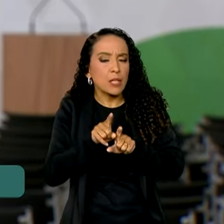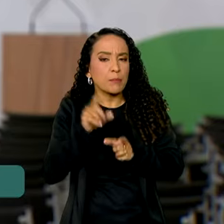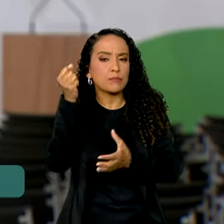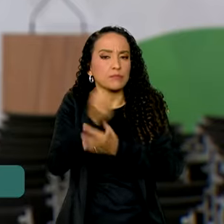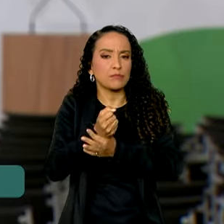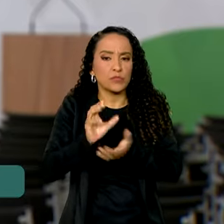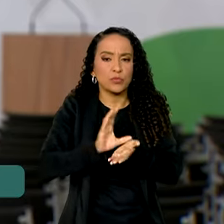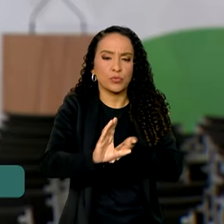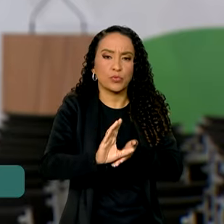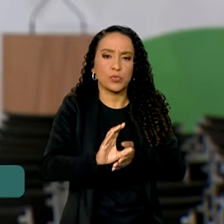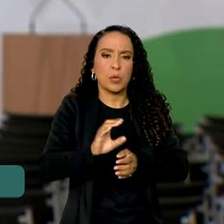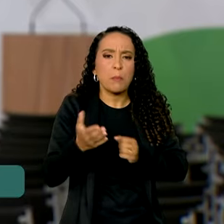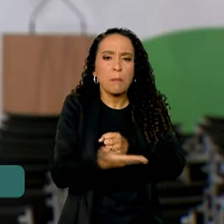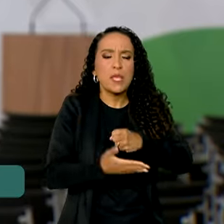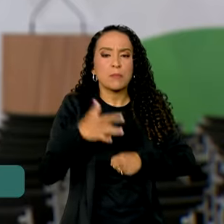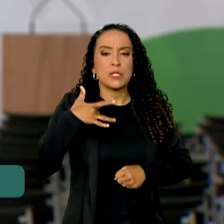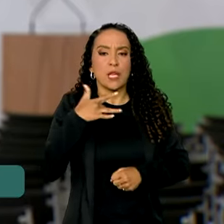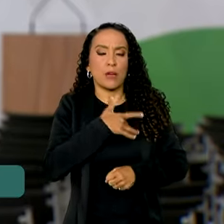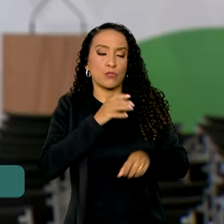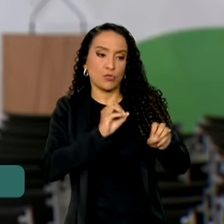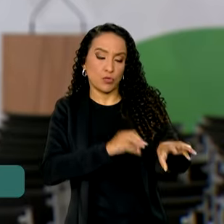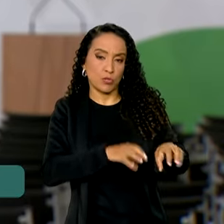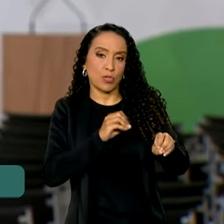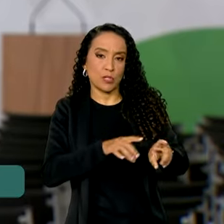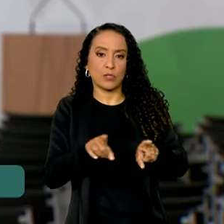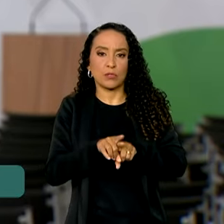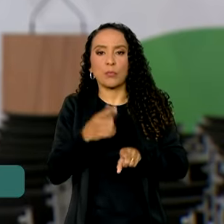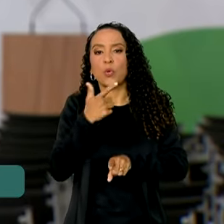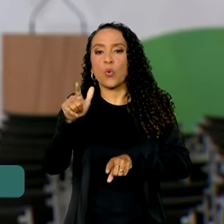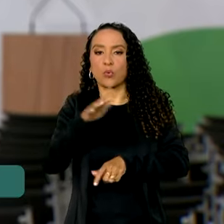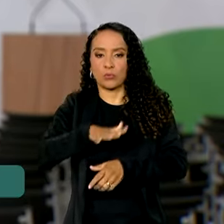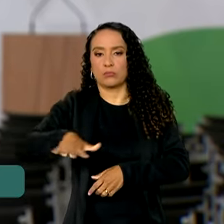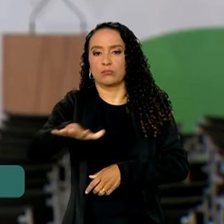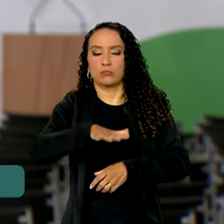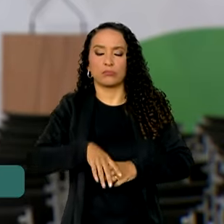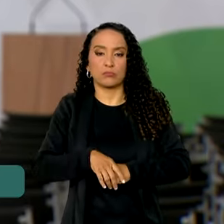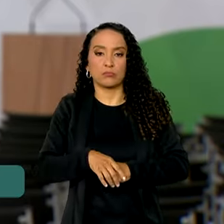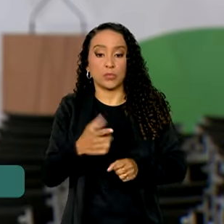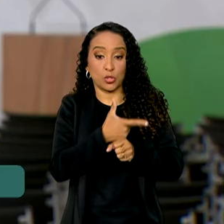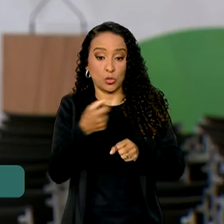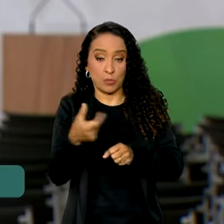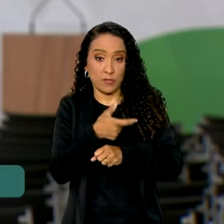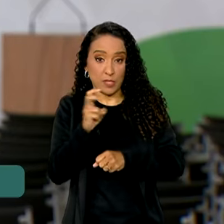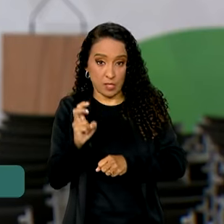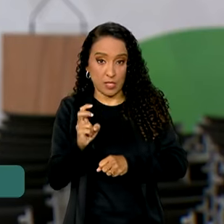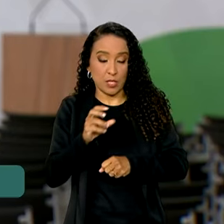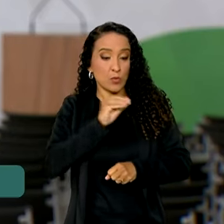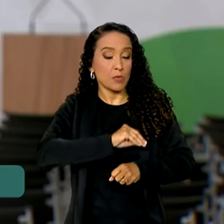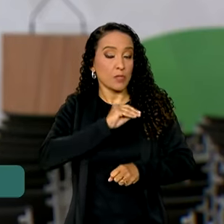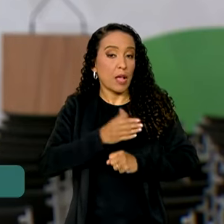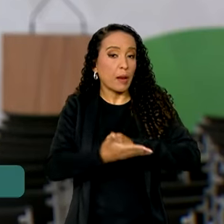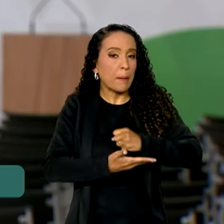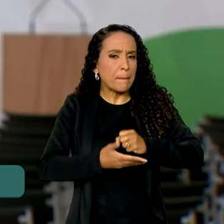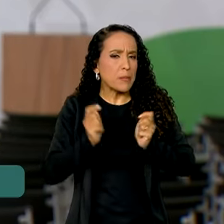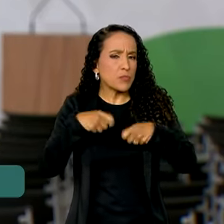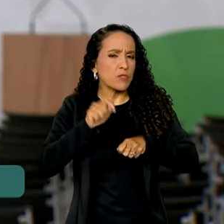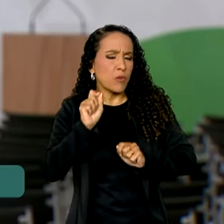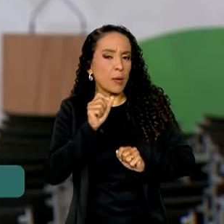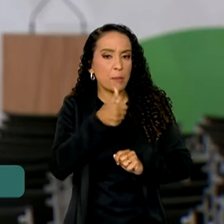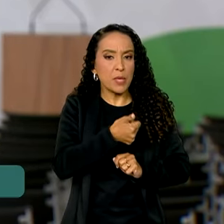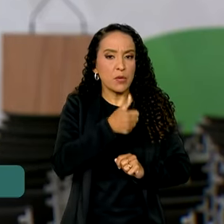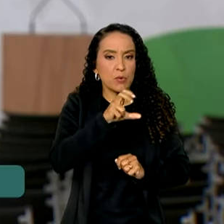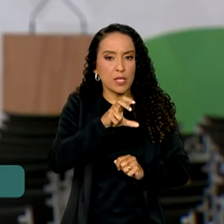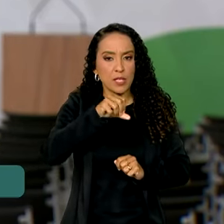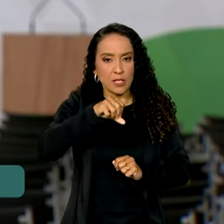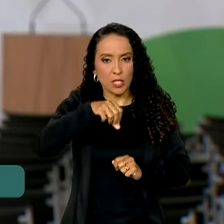investimentos mínimos em saúde, educação e outros setores. Para 2025, o salário mínimo previsto é de